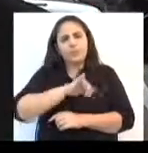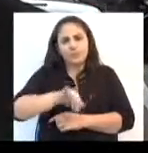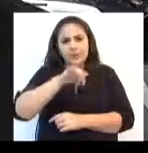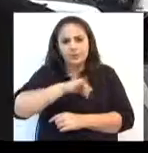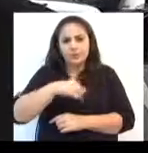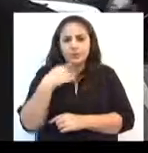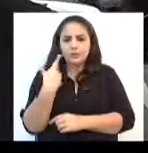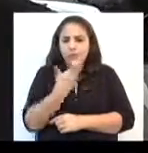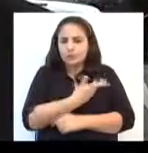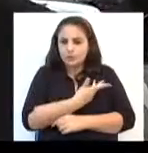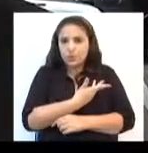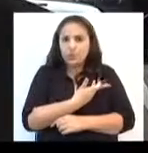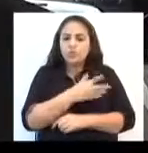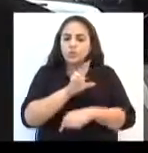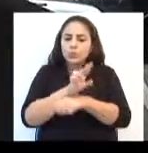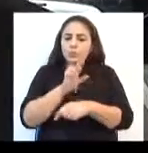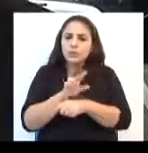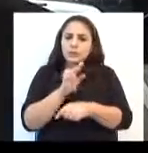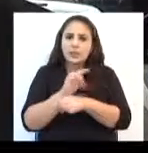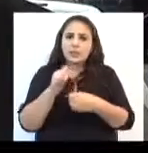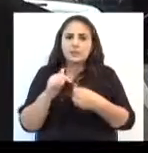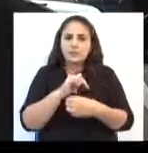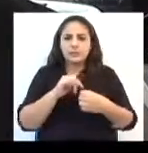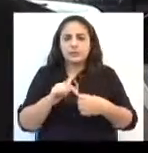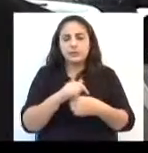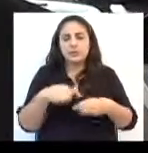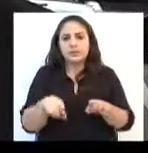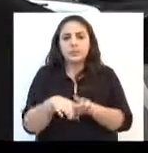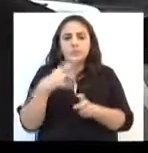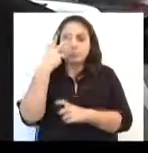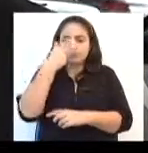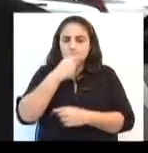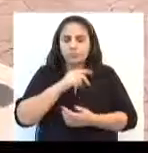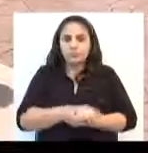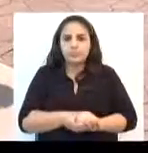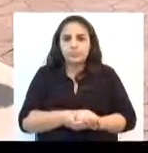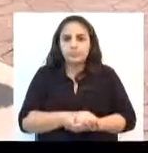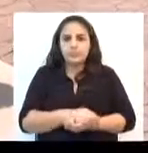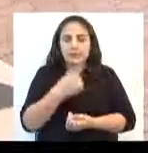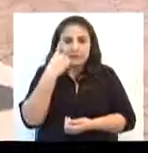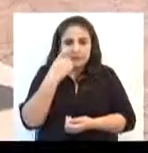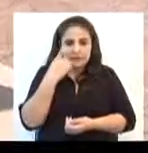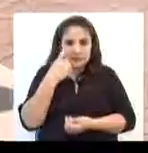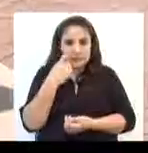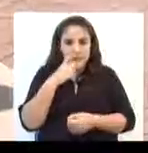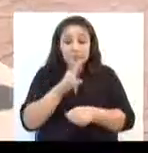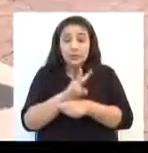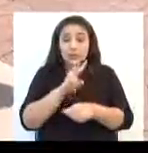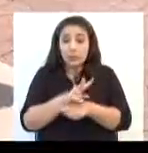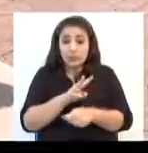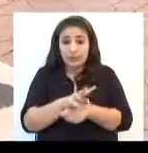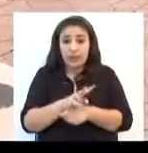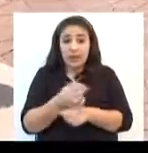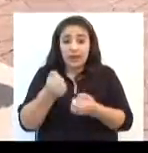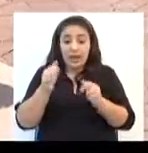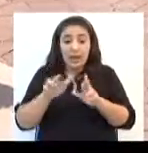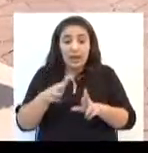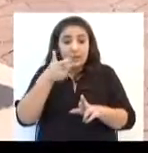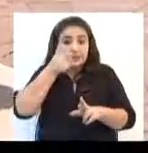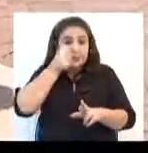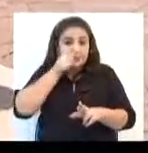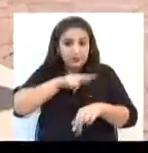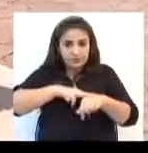importante nós deixarmos a cidade mais bonita e embelezada, né? Interessados em adotar áreas verdes,